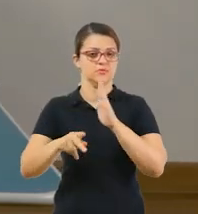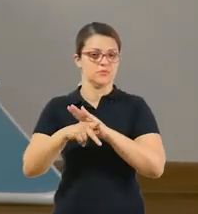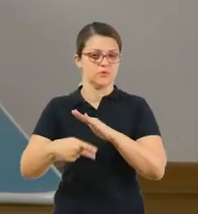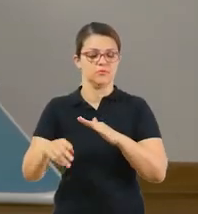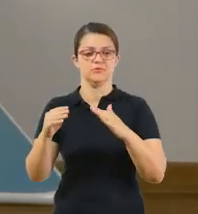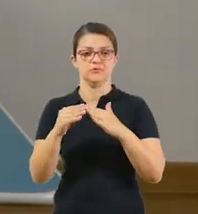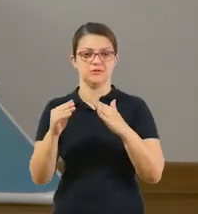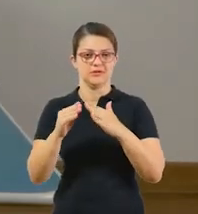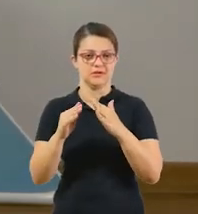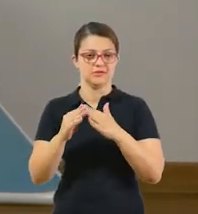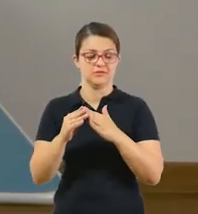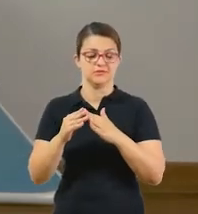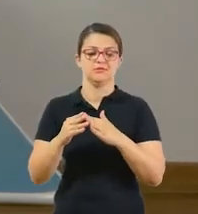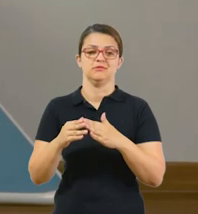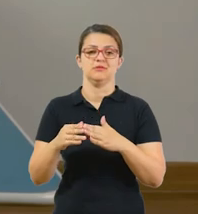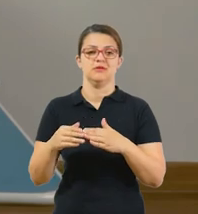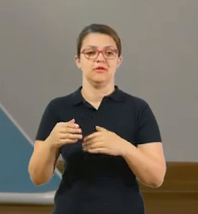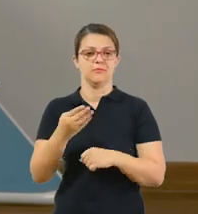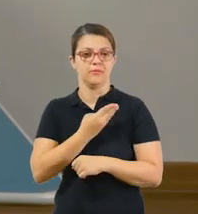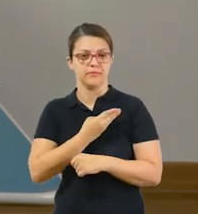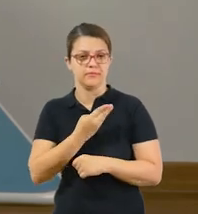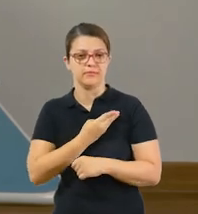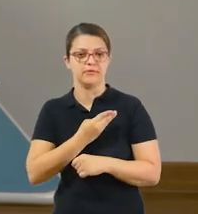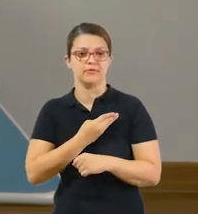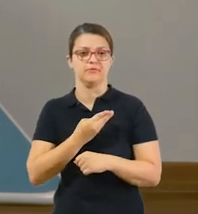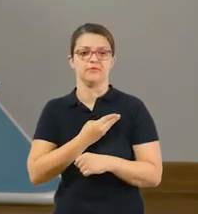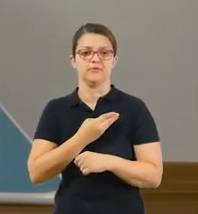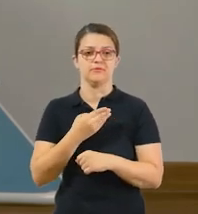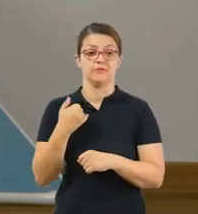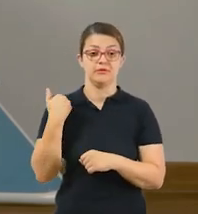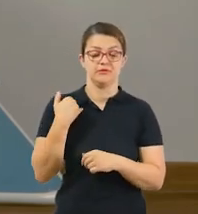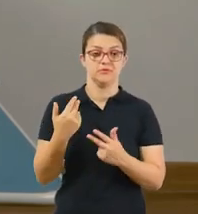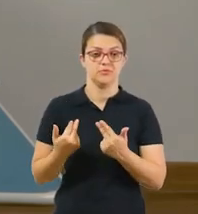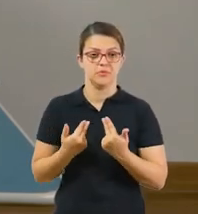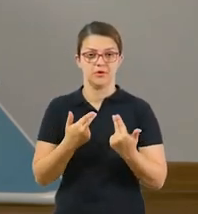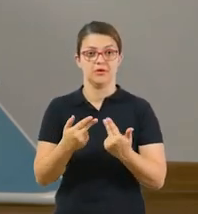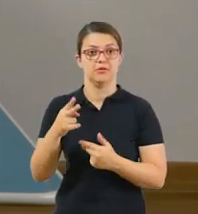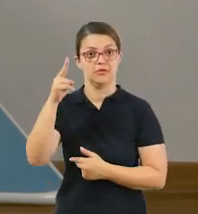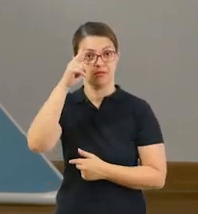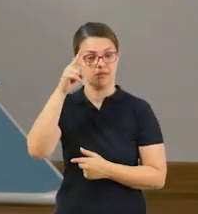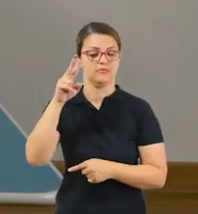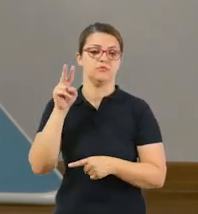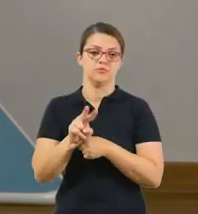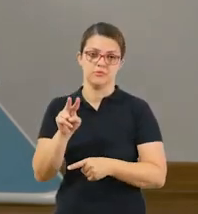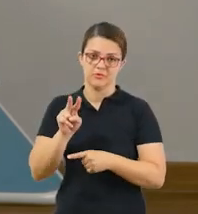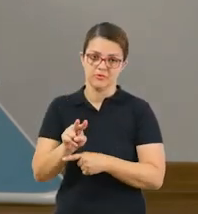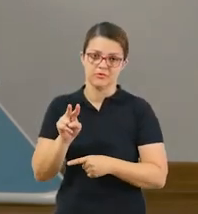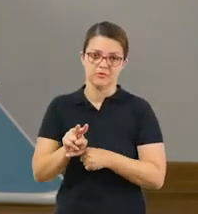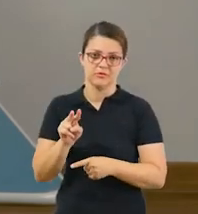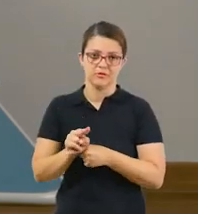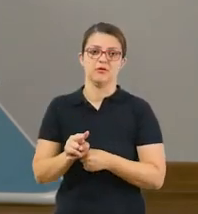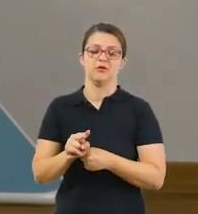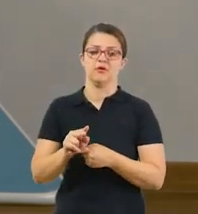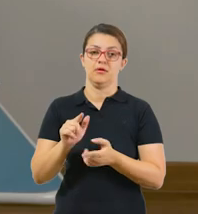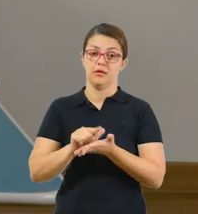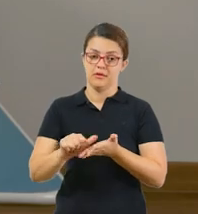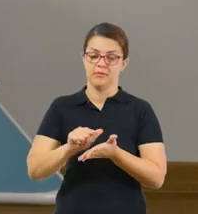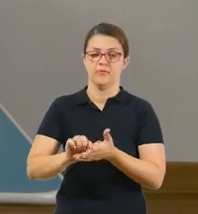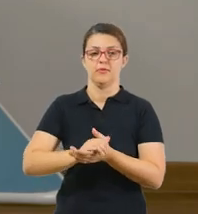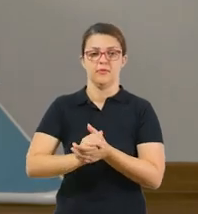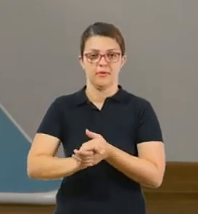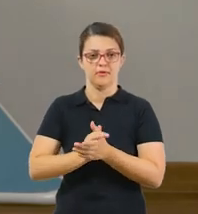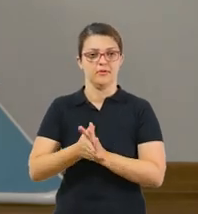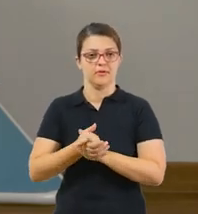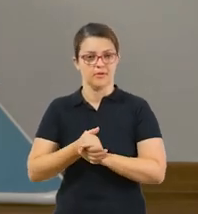lição de casa. Compartilhem com as crianças que vocês conhecem, que têm, assim, a mesma idade, que tá na mesma faixa etária, tá bom? Não se esqueçam de se cuidar